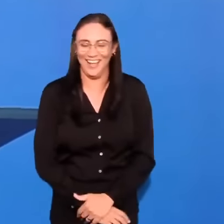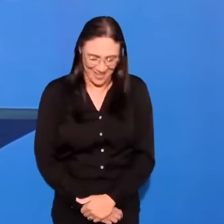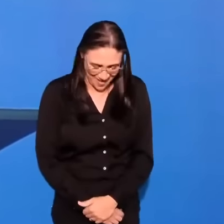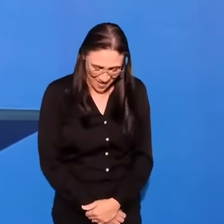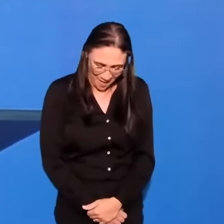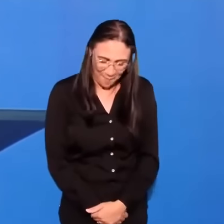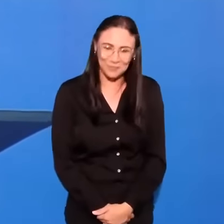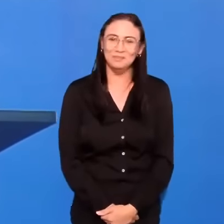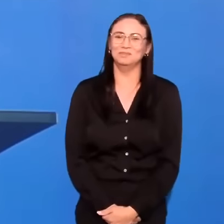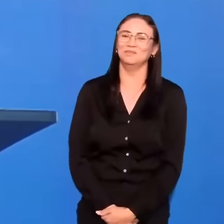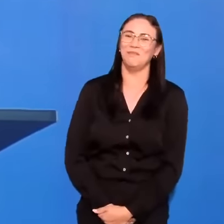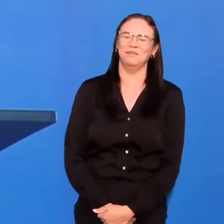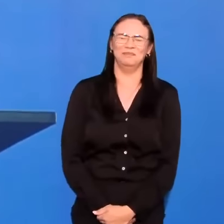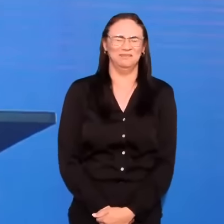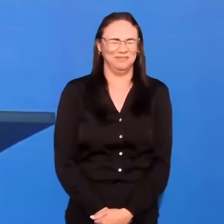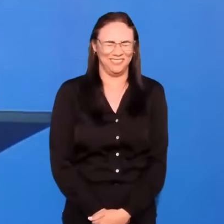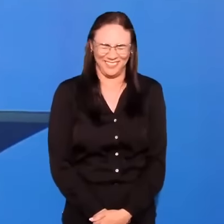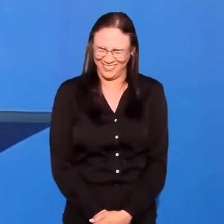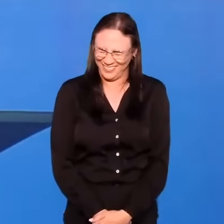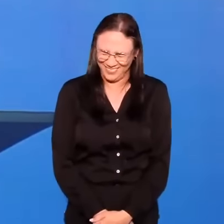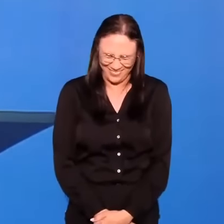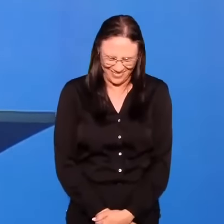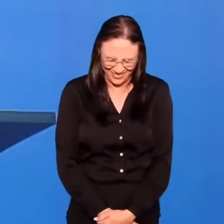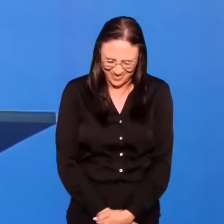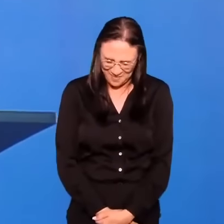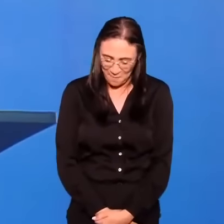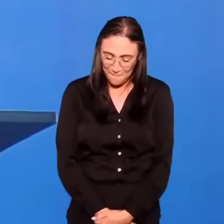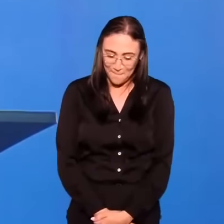Está falando.